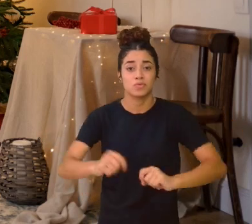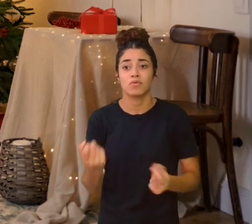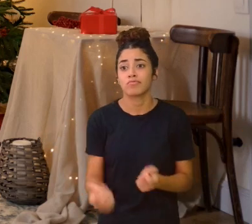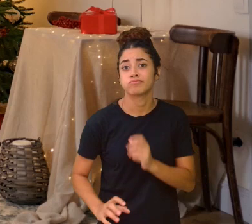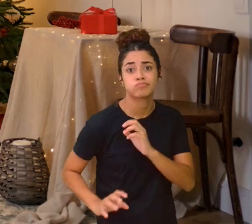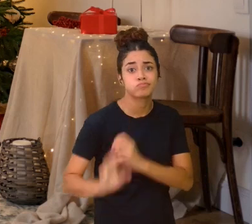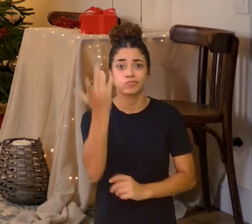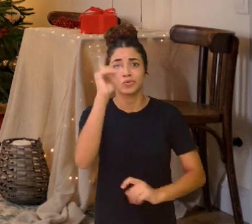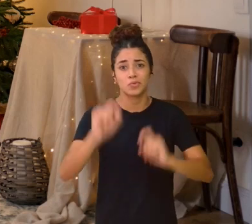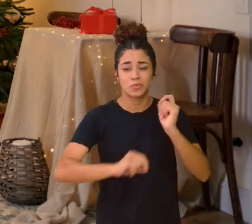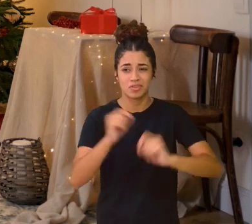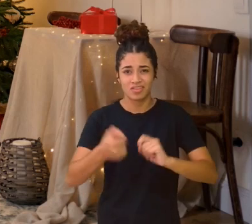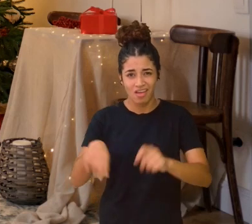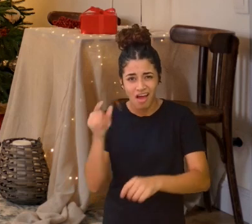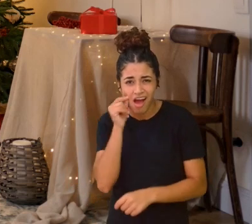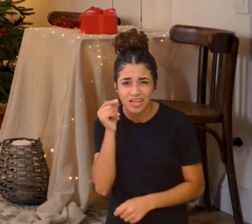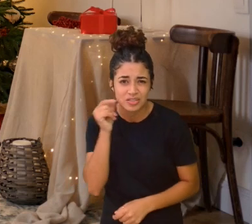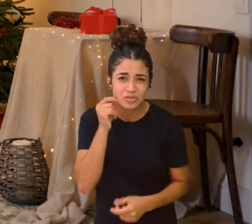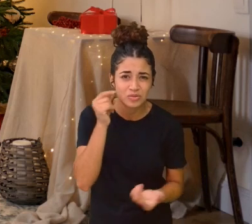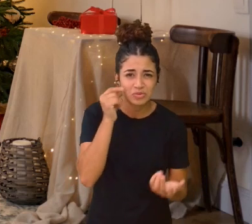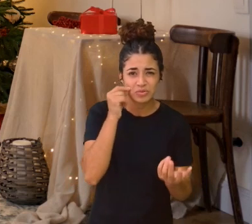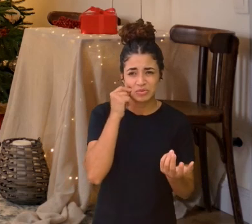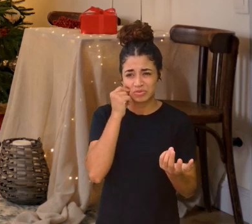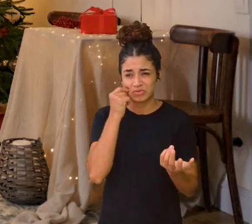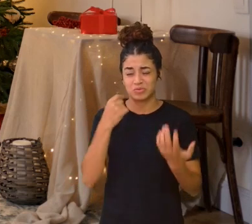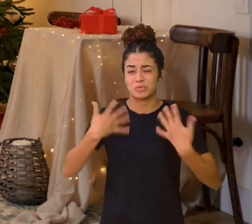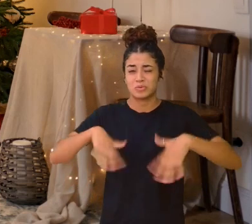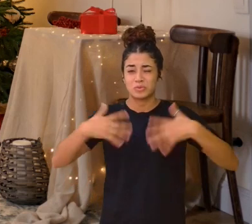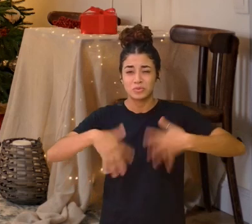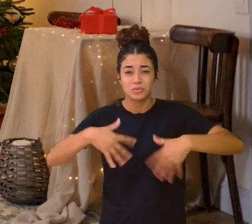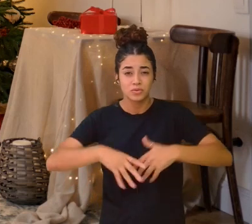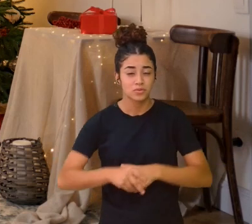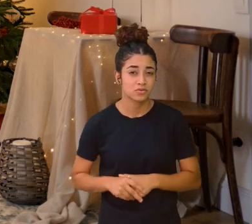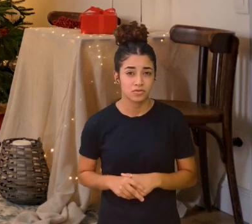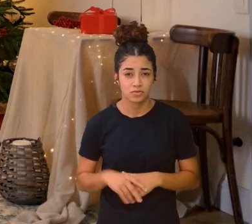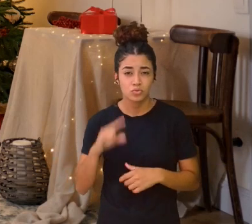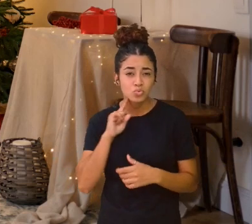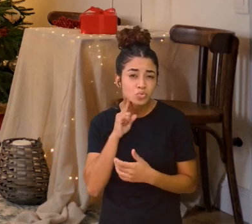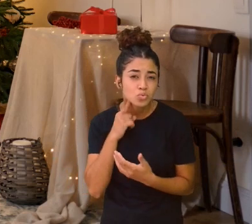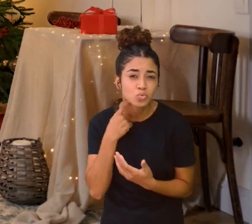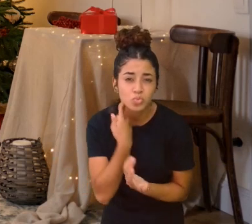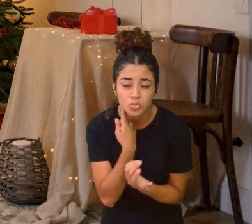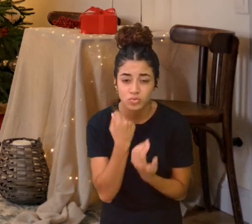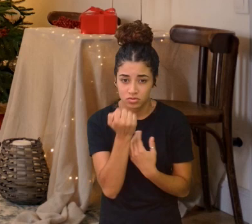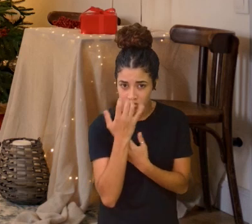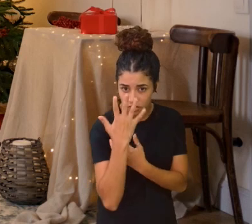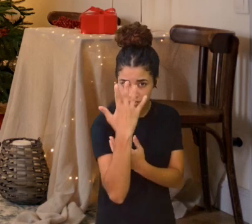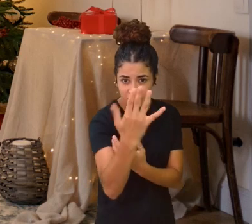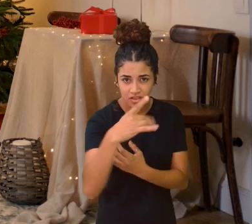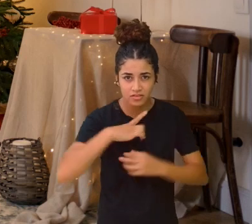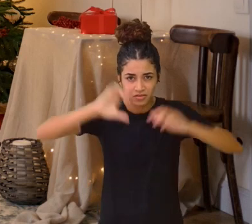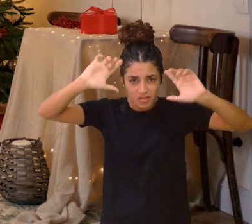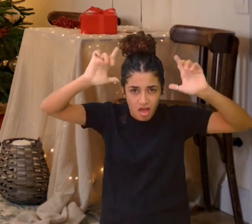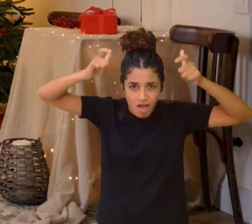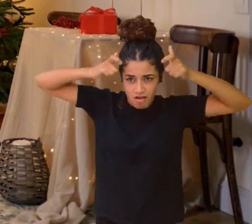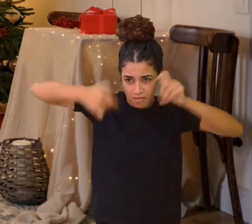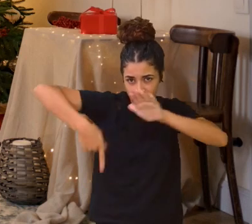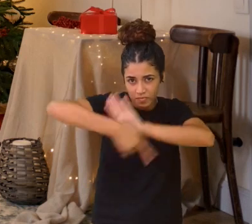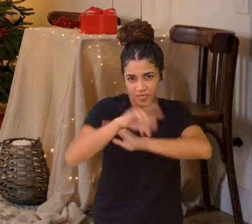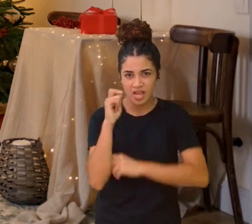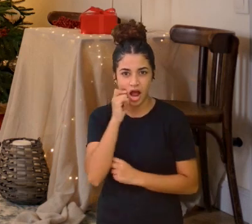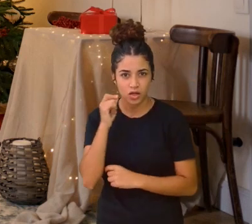Ratazanas, asquerosas E à frente o rei dos ratos